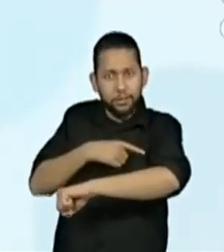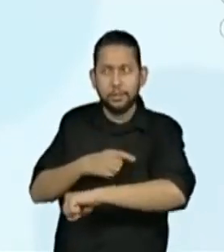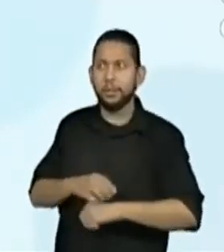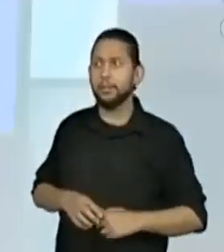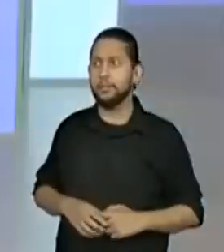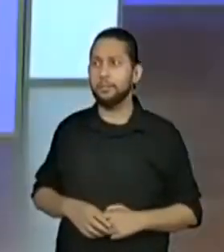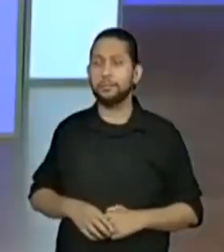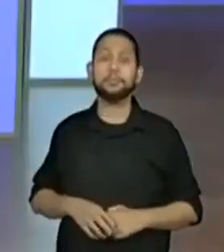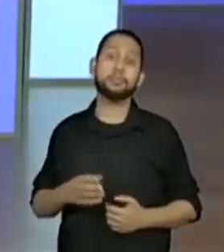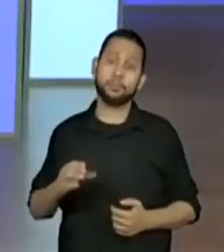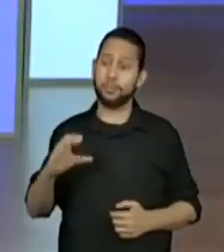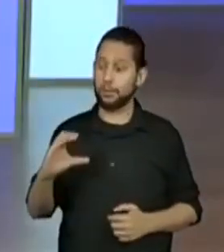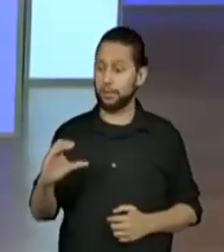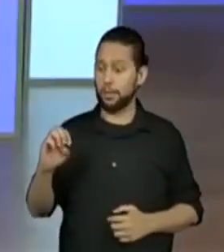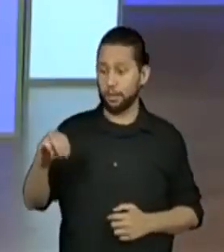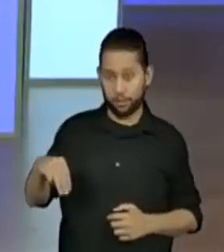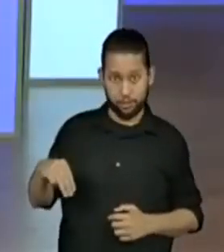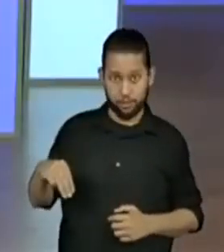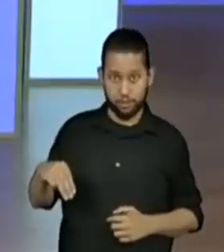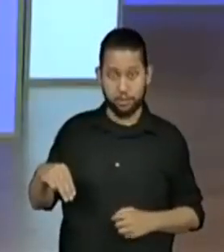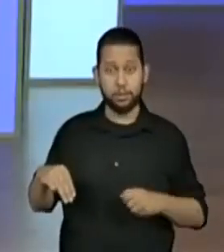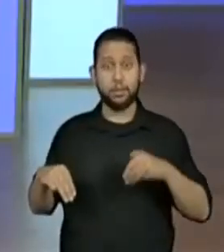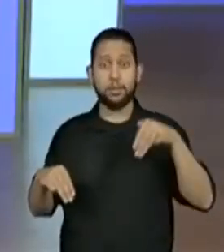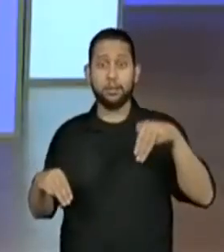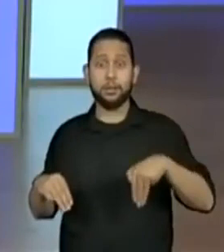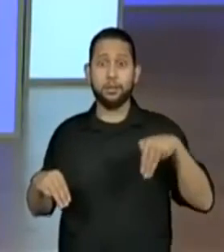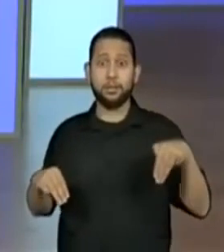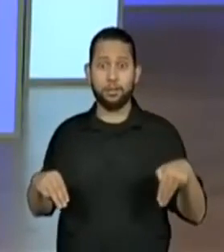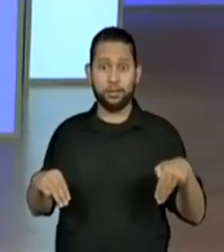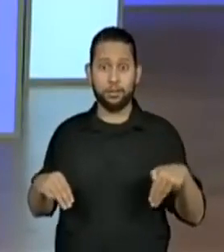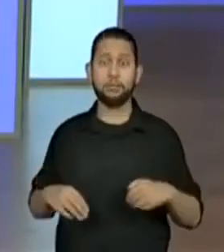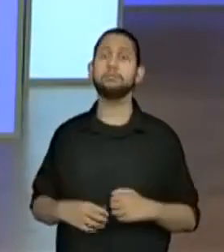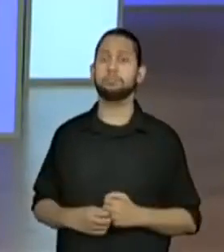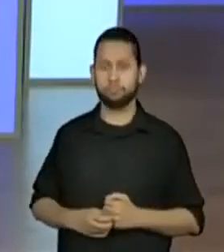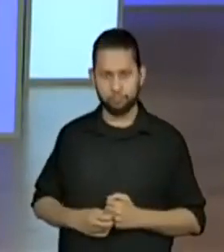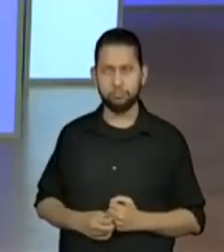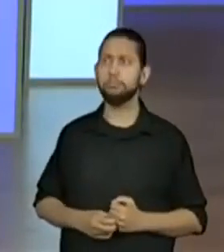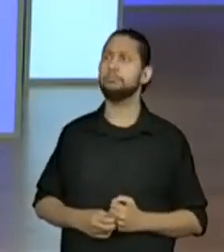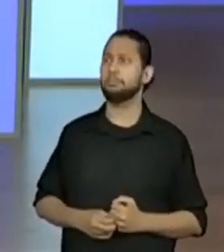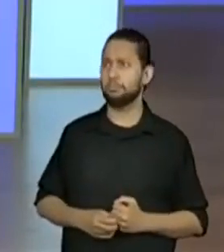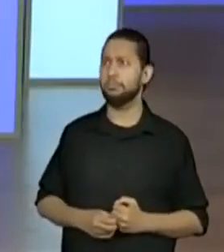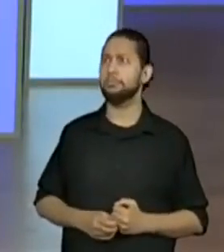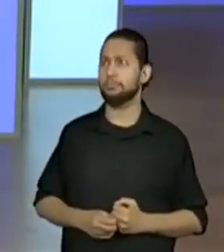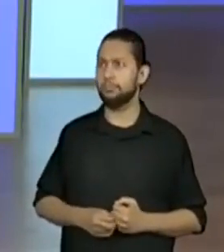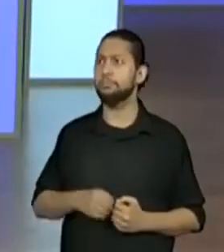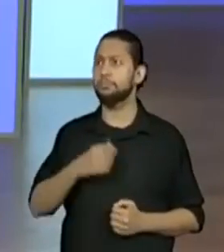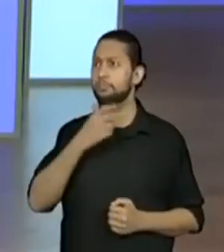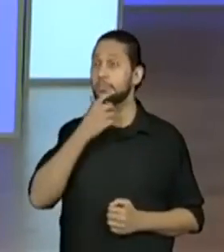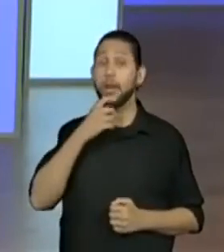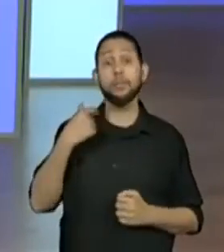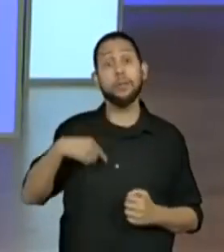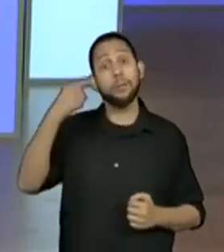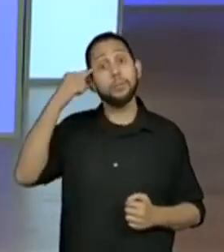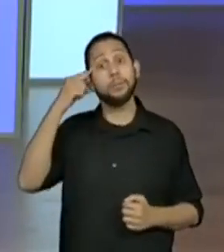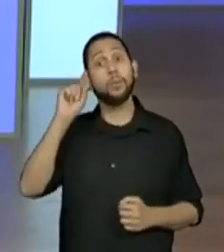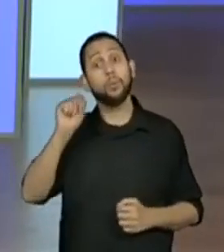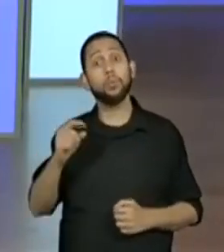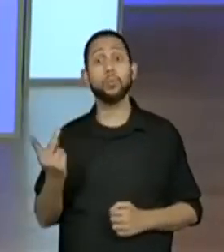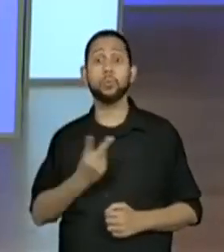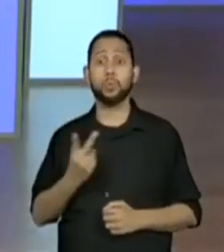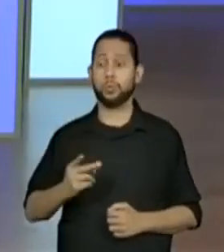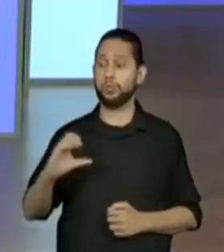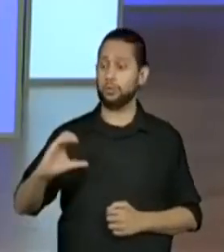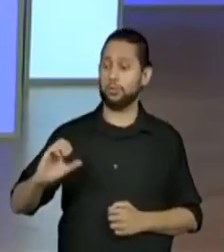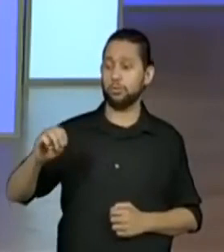os centímetros e os milímetros. Exatamente, os centímetros e os milímetros. E a gente vai pensar nisso